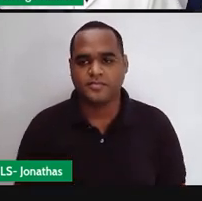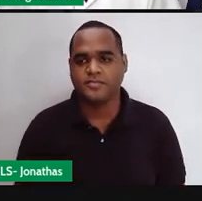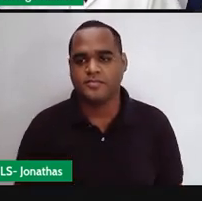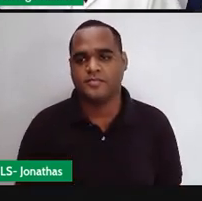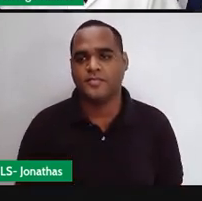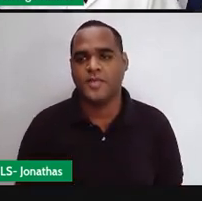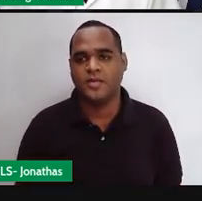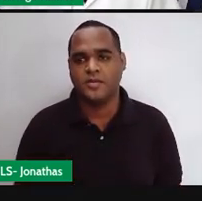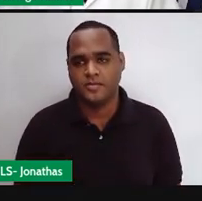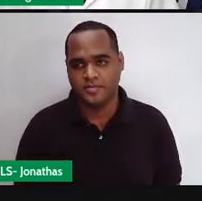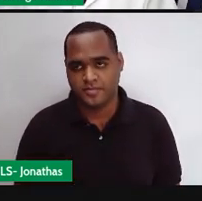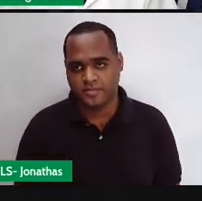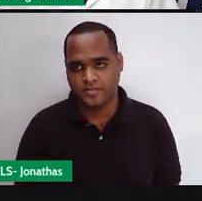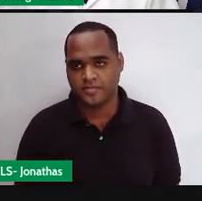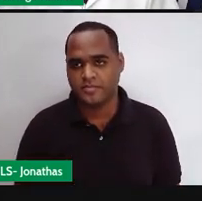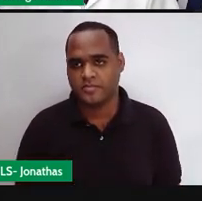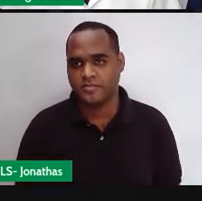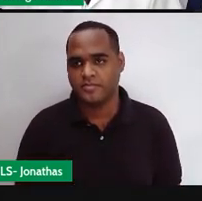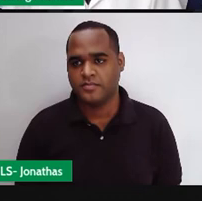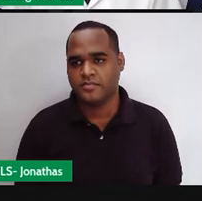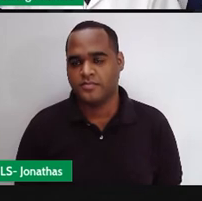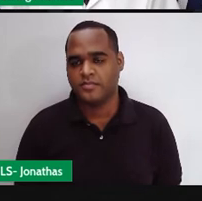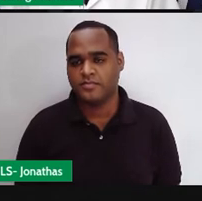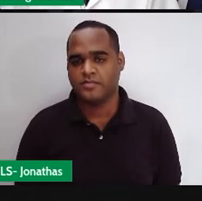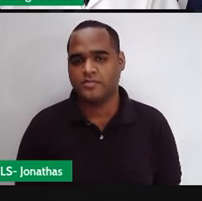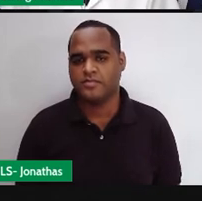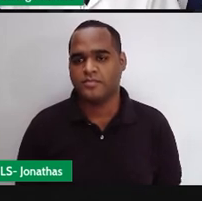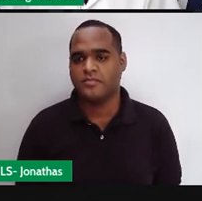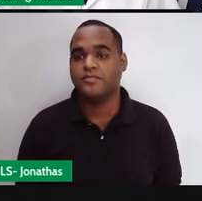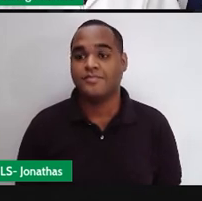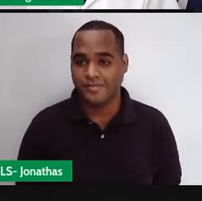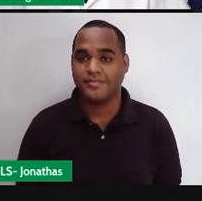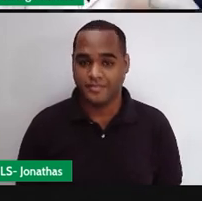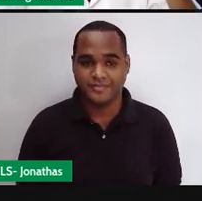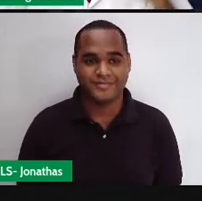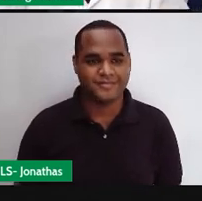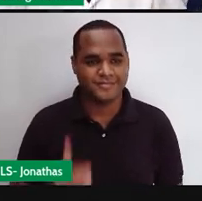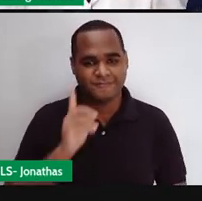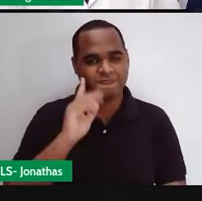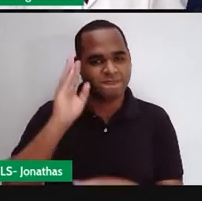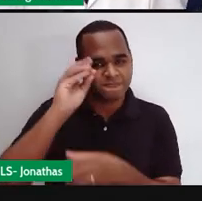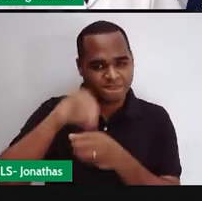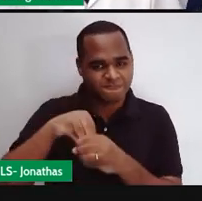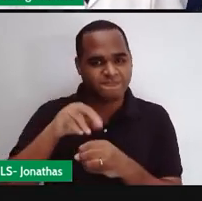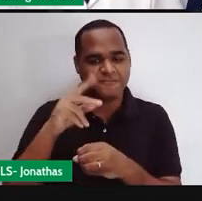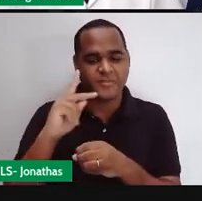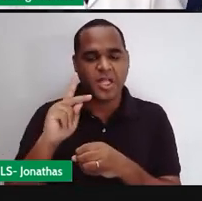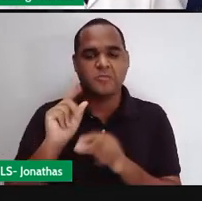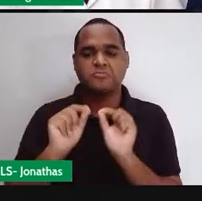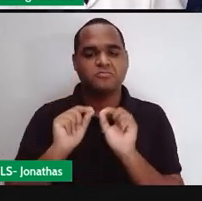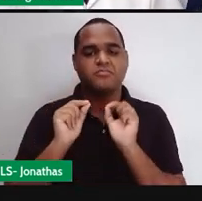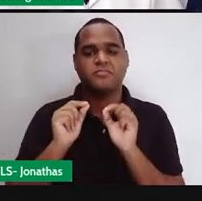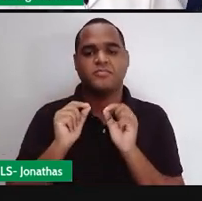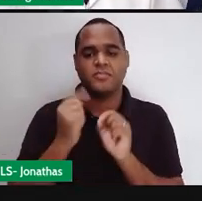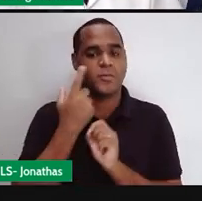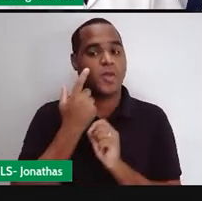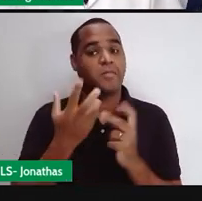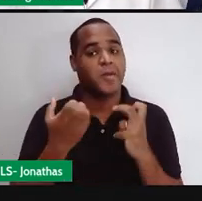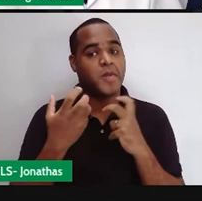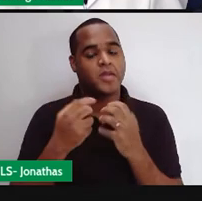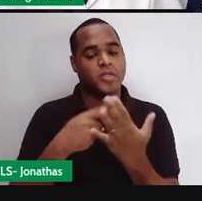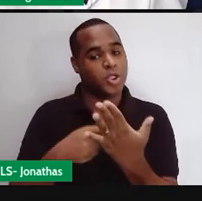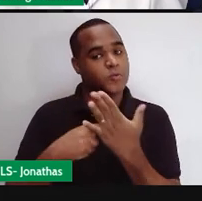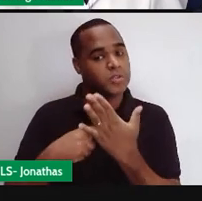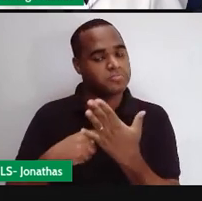O que é que você acha que vai dar nesses ângulos internos do quadrado? Vamos ver? Então me ajuda aí.